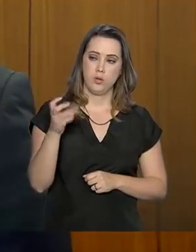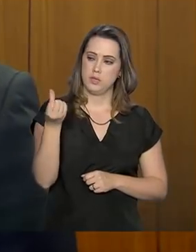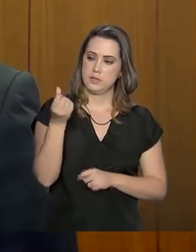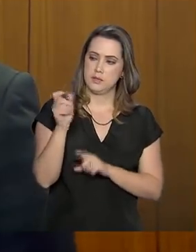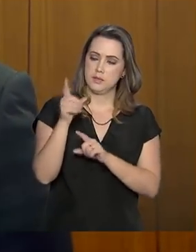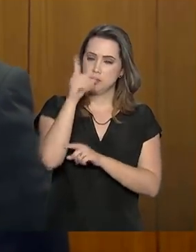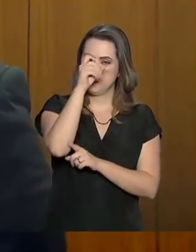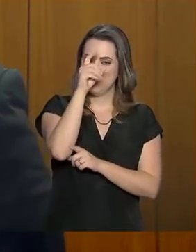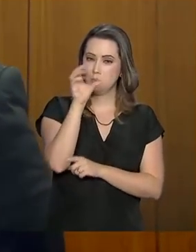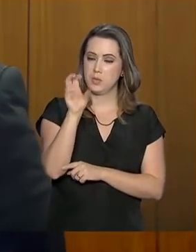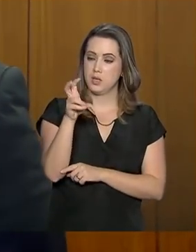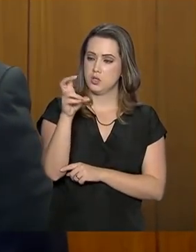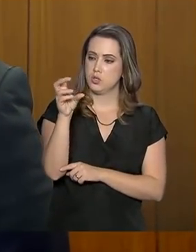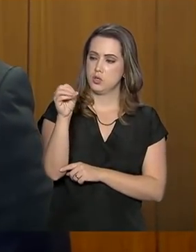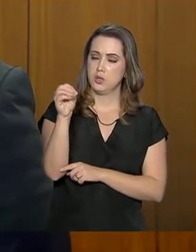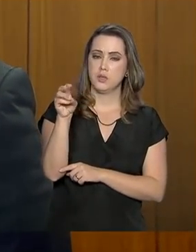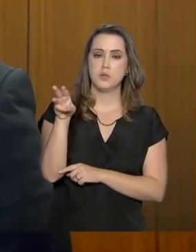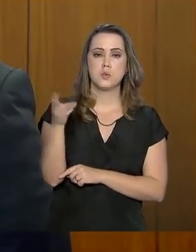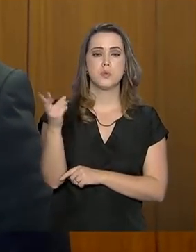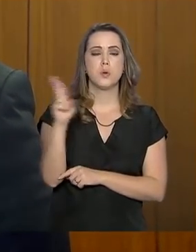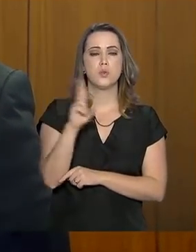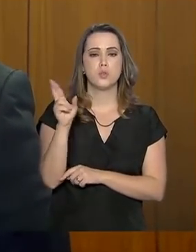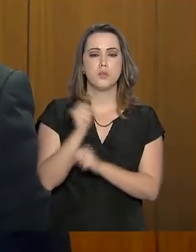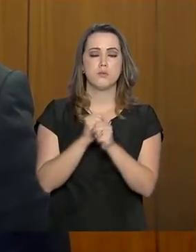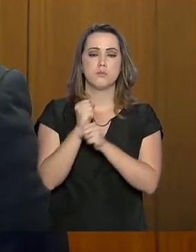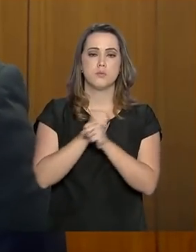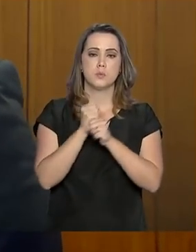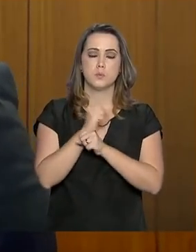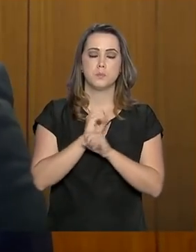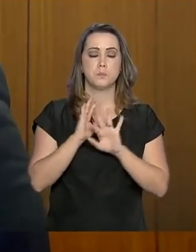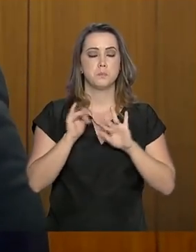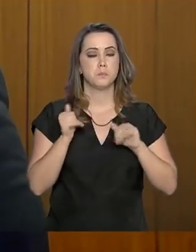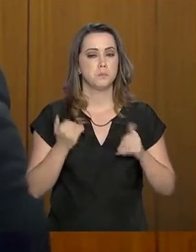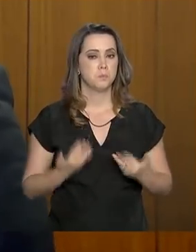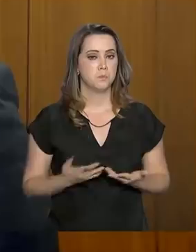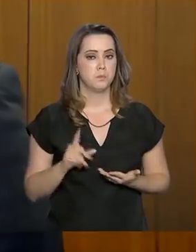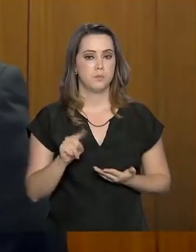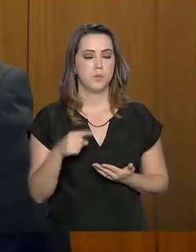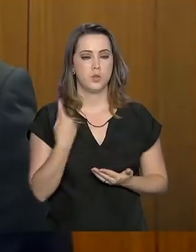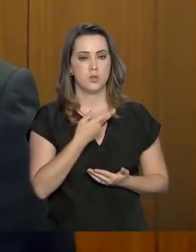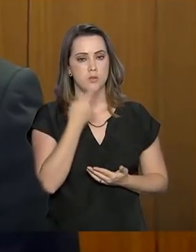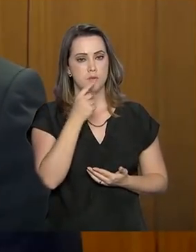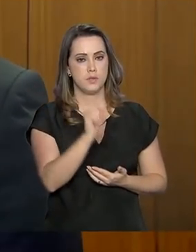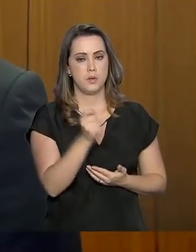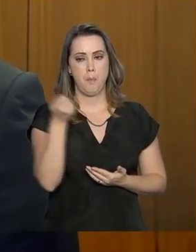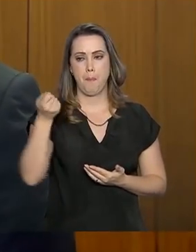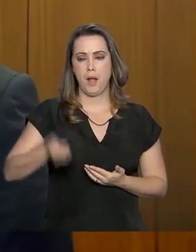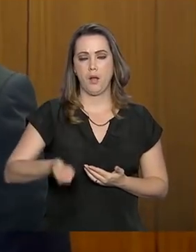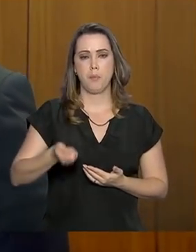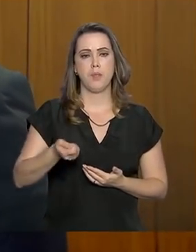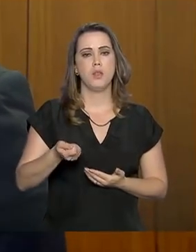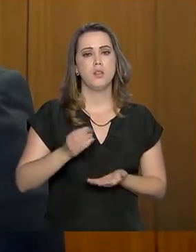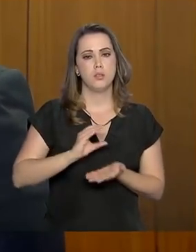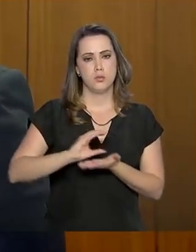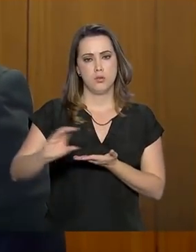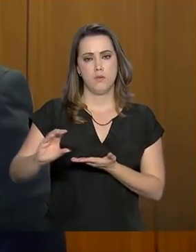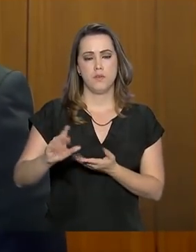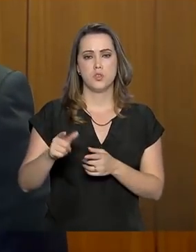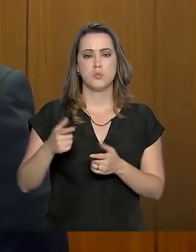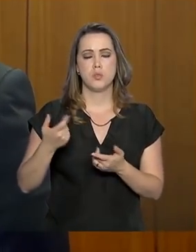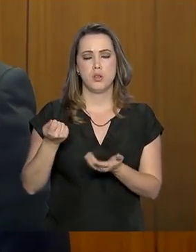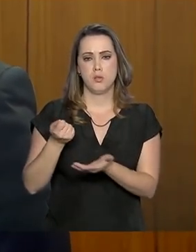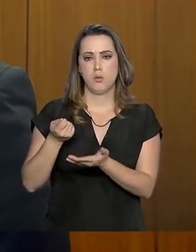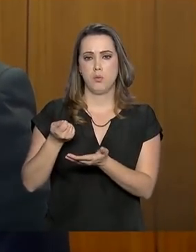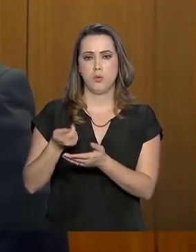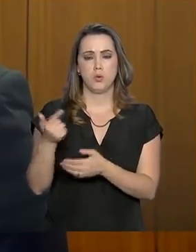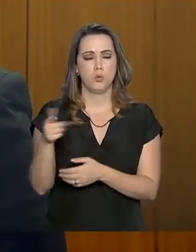ao ano, sendo que estamos falando de custeio e investimentos, não estamos falando